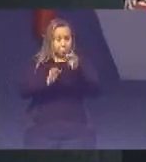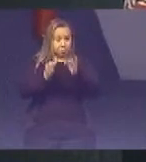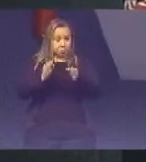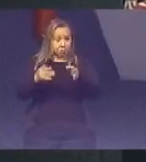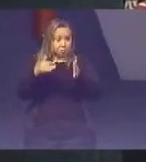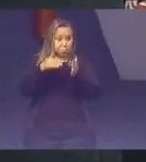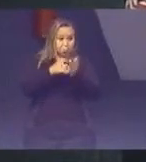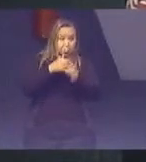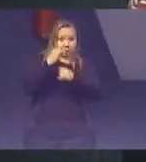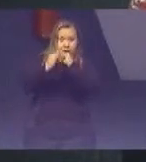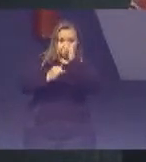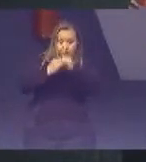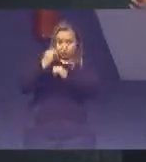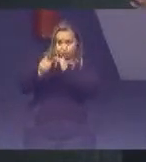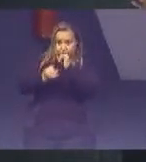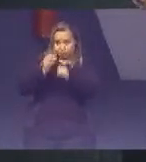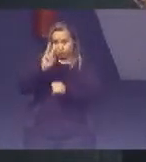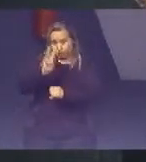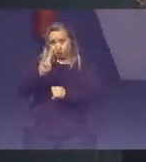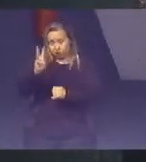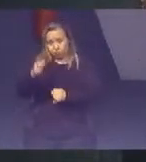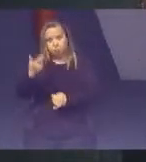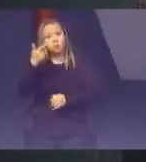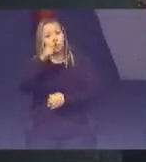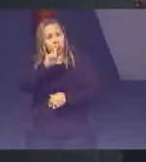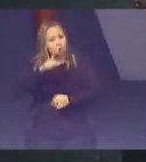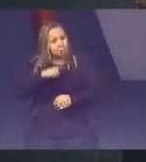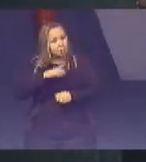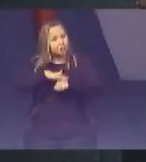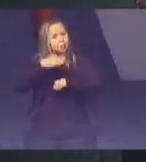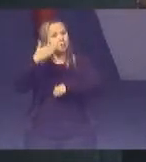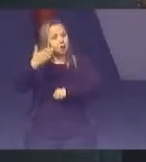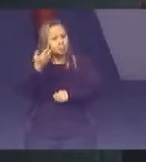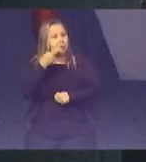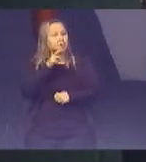Interatividade Consegue ter Resultados Mais céleres